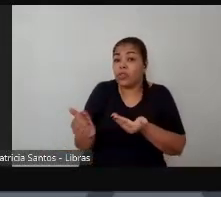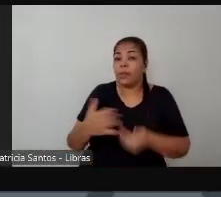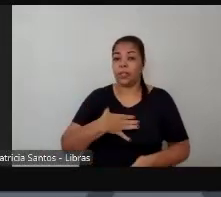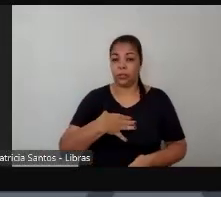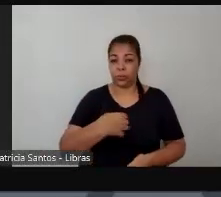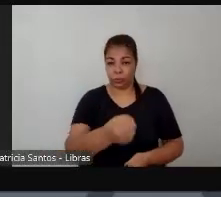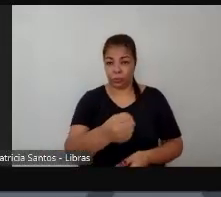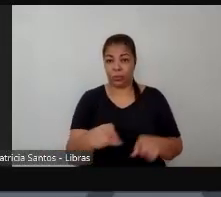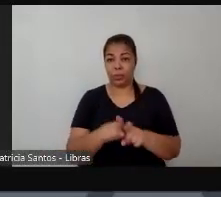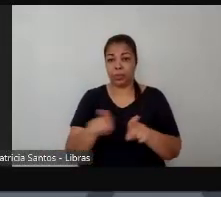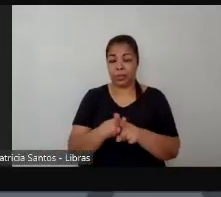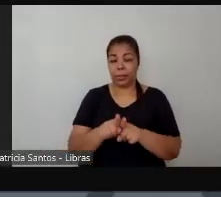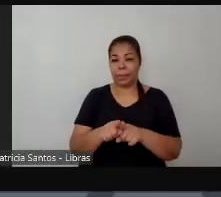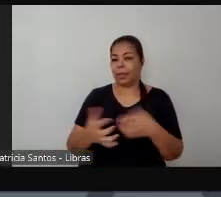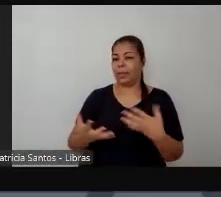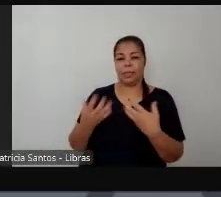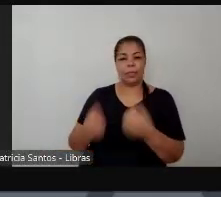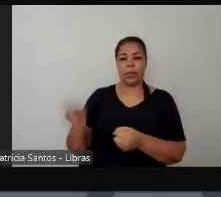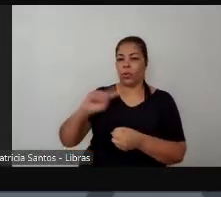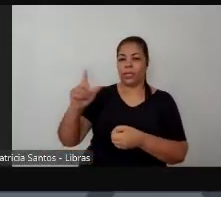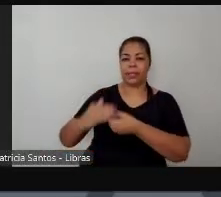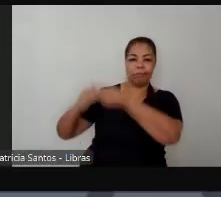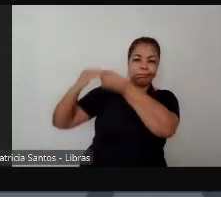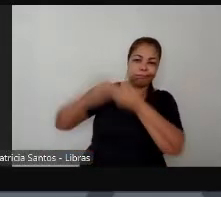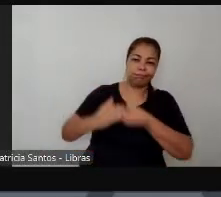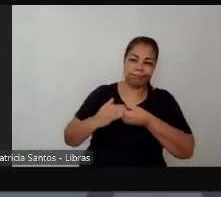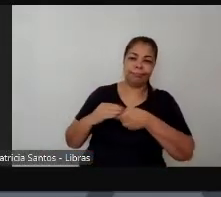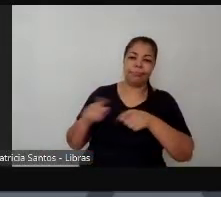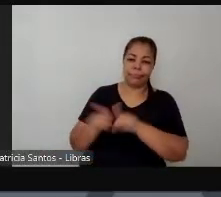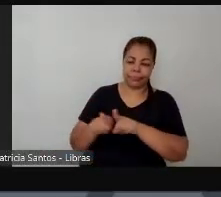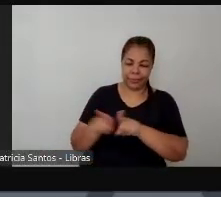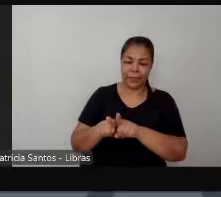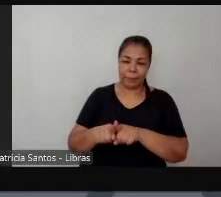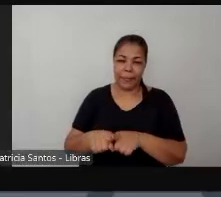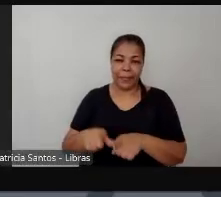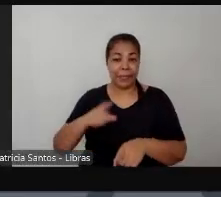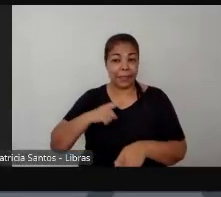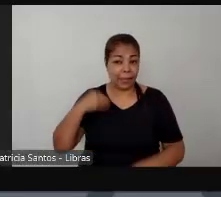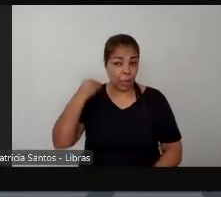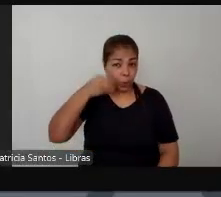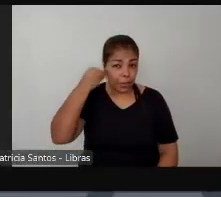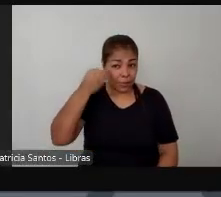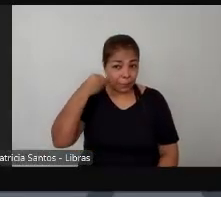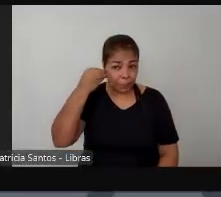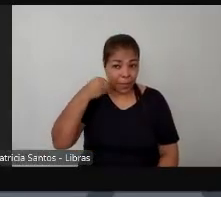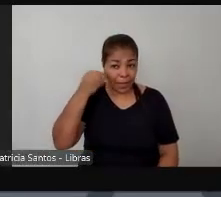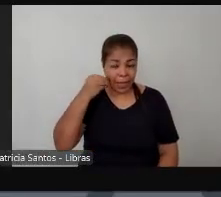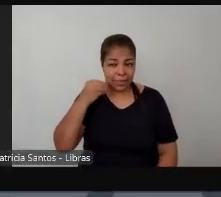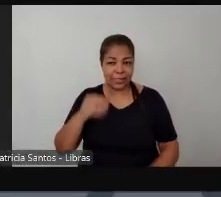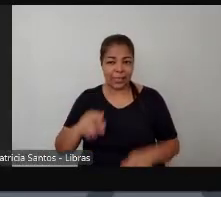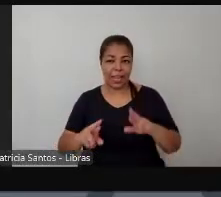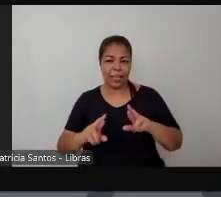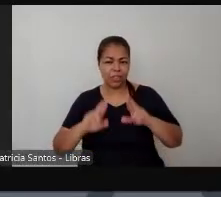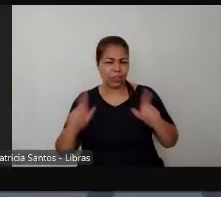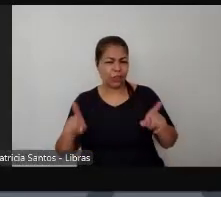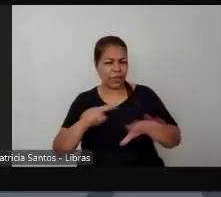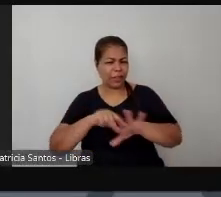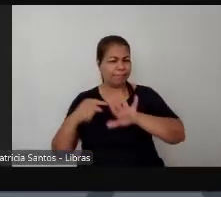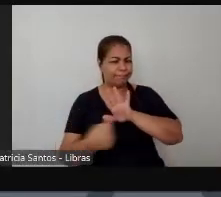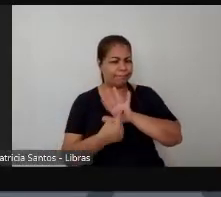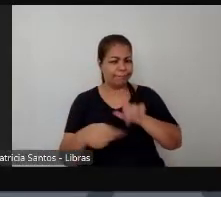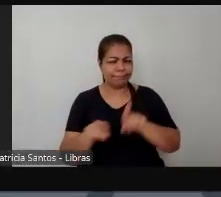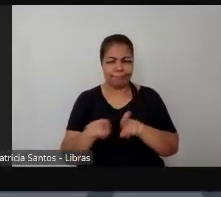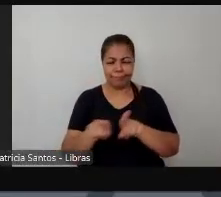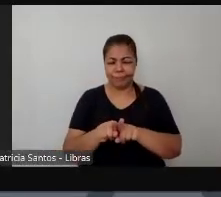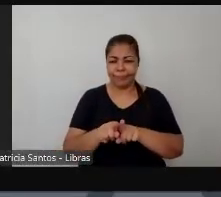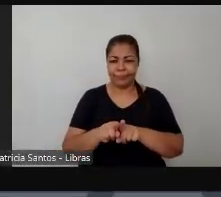humilhação e sujeição que os colocam numa certa experiência paradoxal entre a rebelião e a coragem e